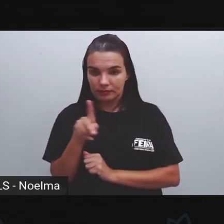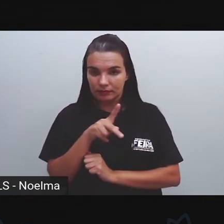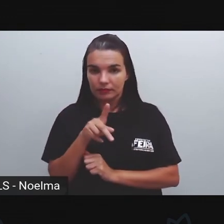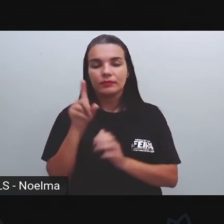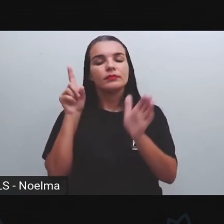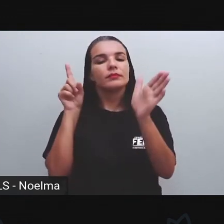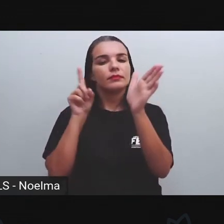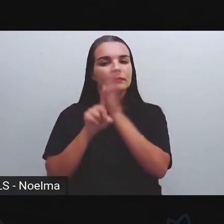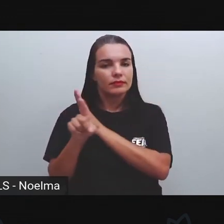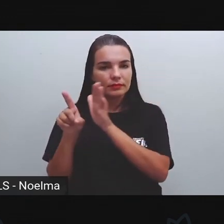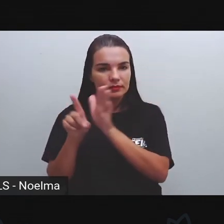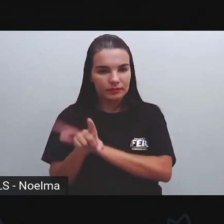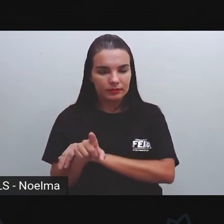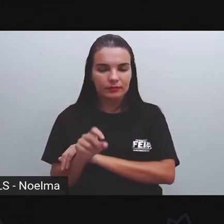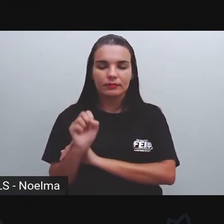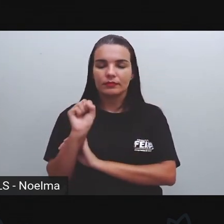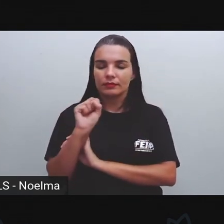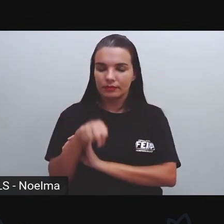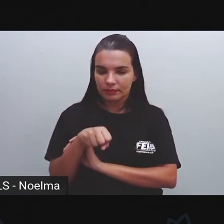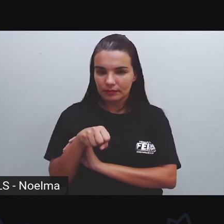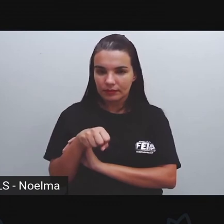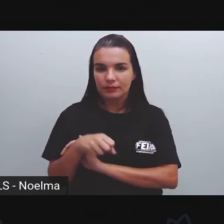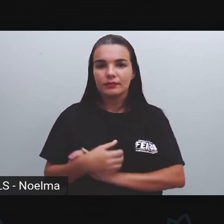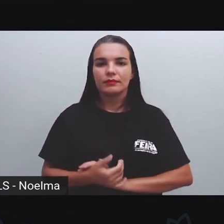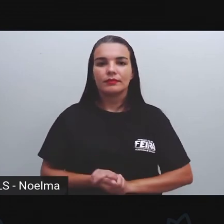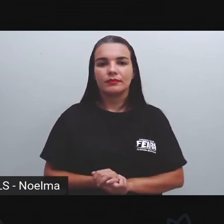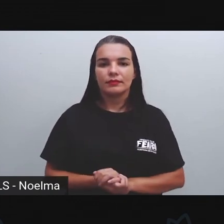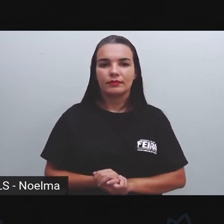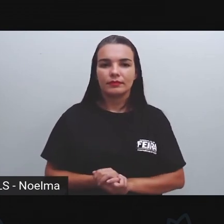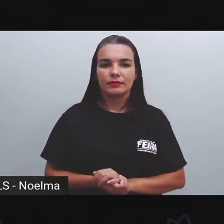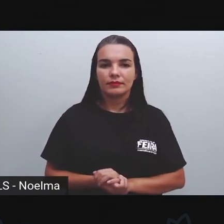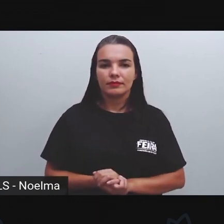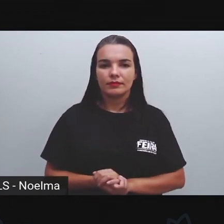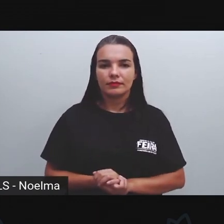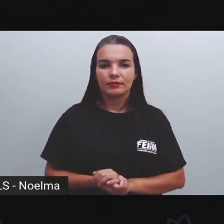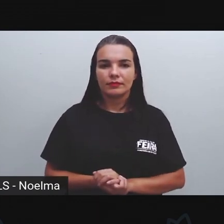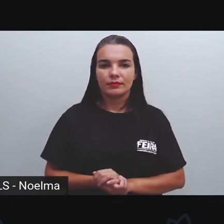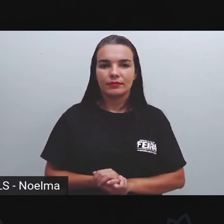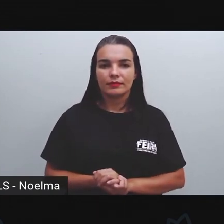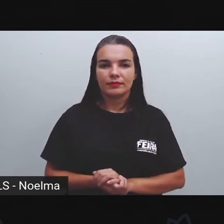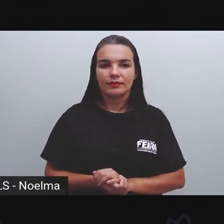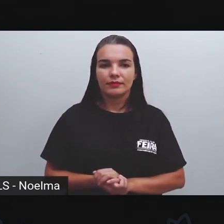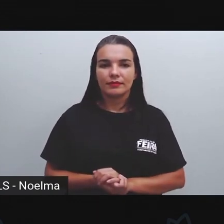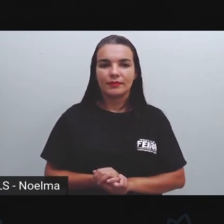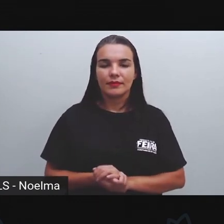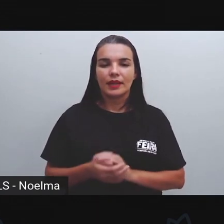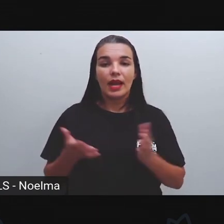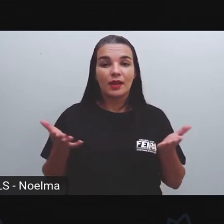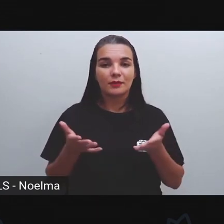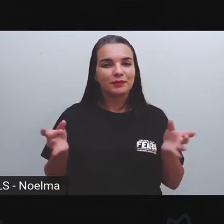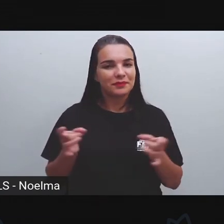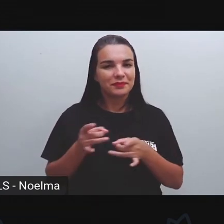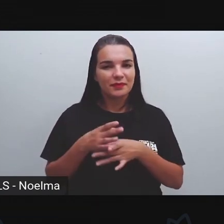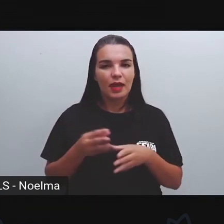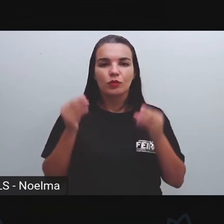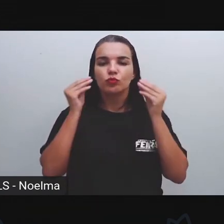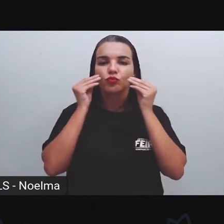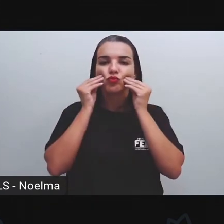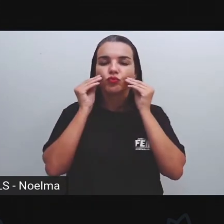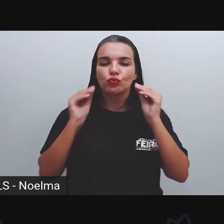Vocês tiram Essas dúvidas Com o seu professor Com a sua professora Certo? Nós vamos ficando por aqui